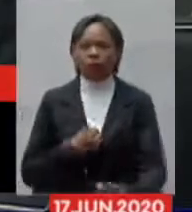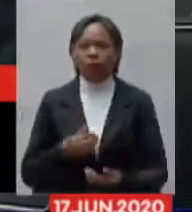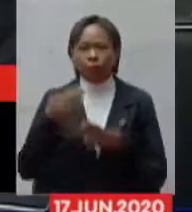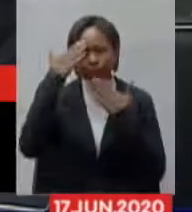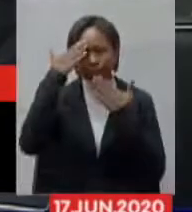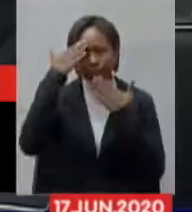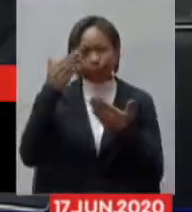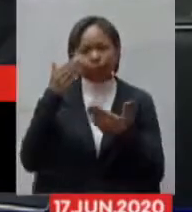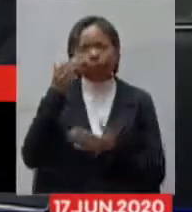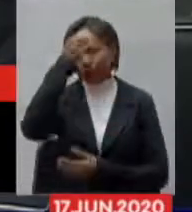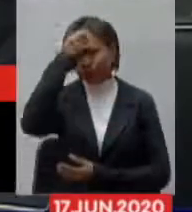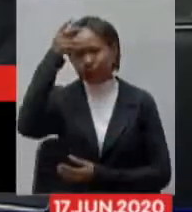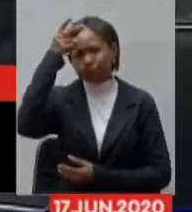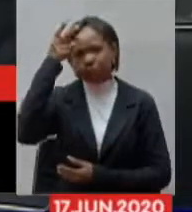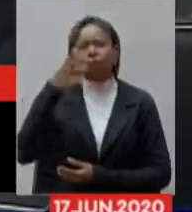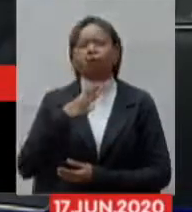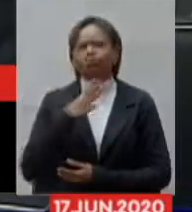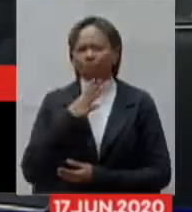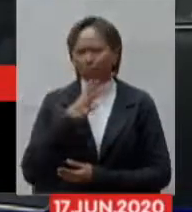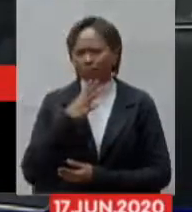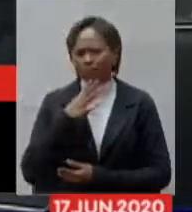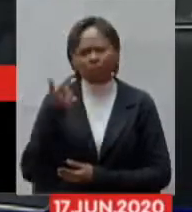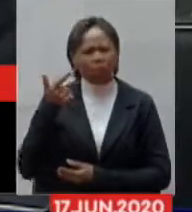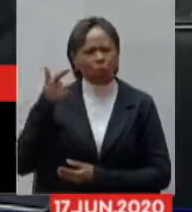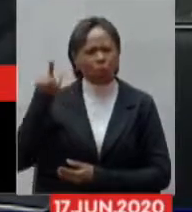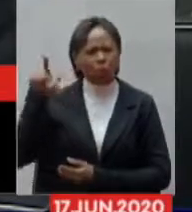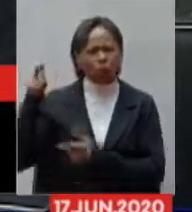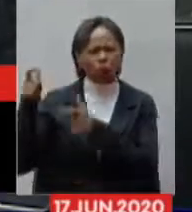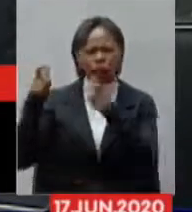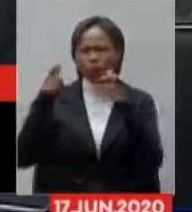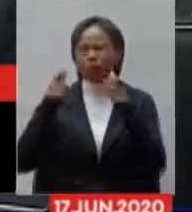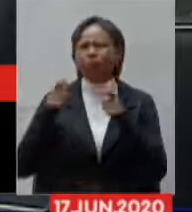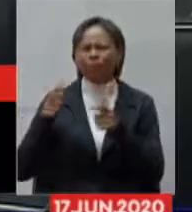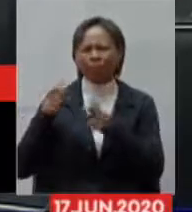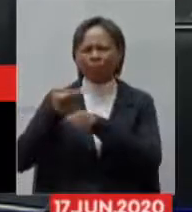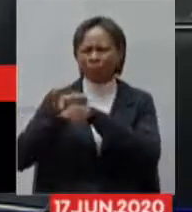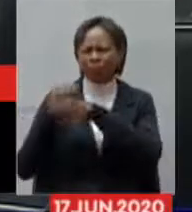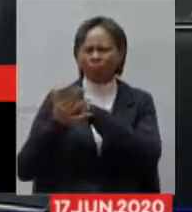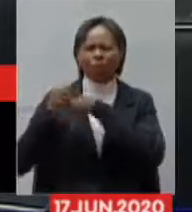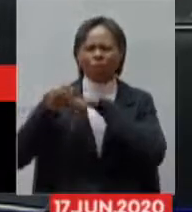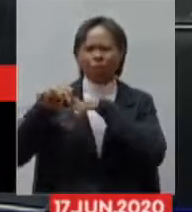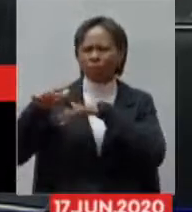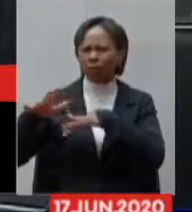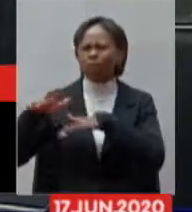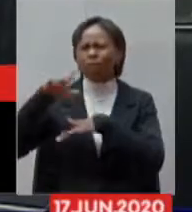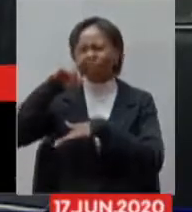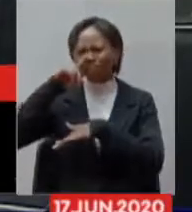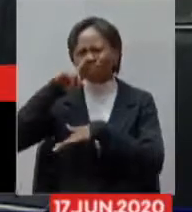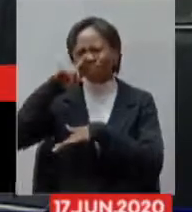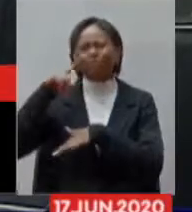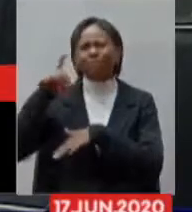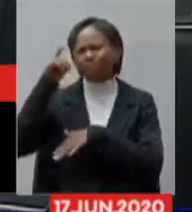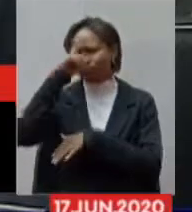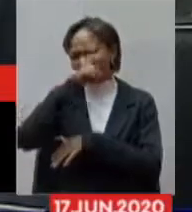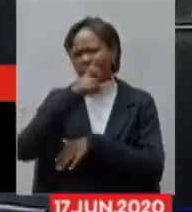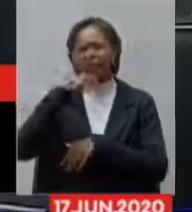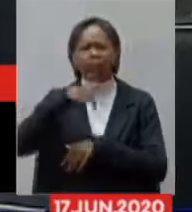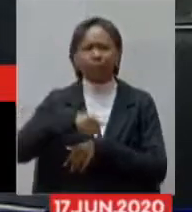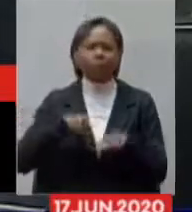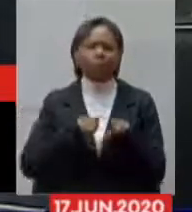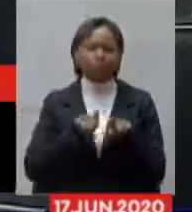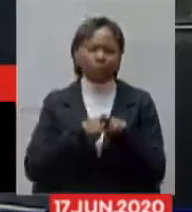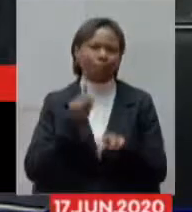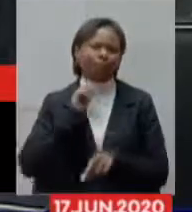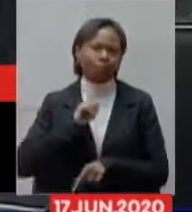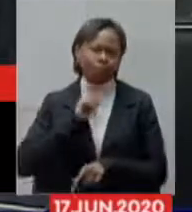e não seria diferente também em Minas Gerais e no interior de Minas vamos retornar a palavra então